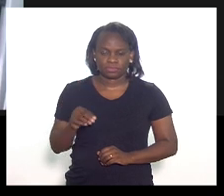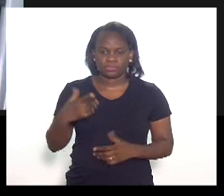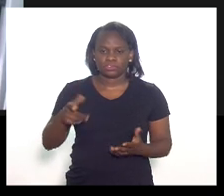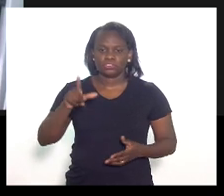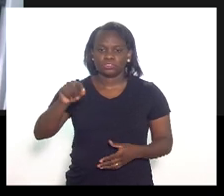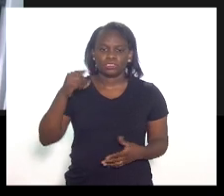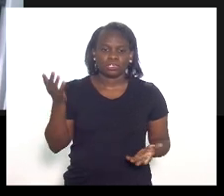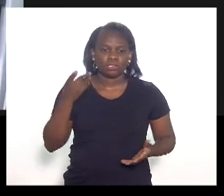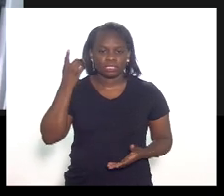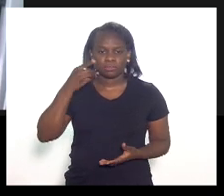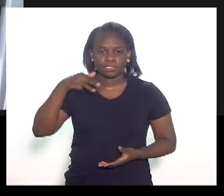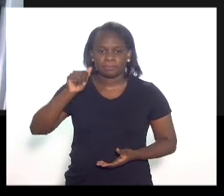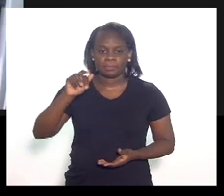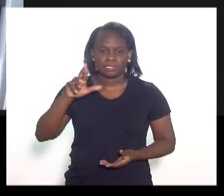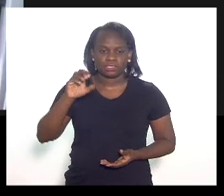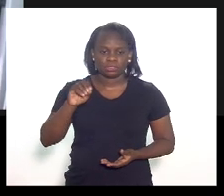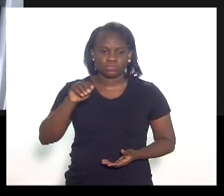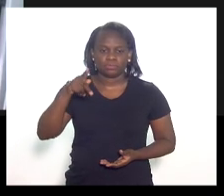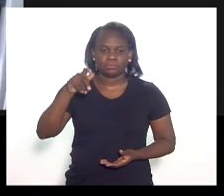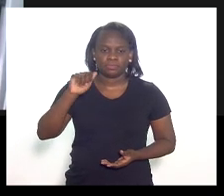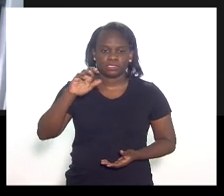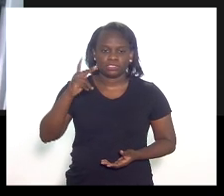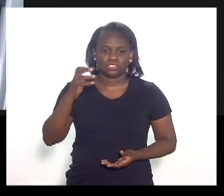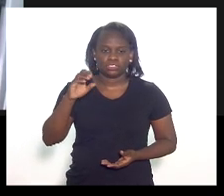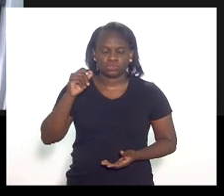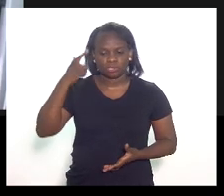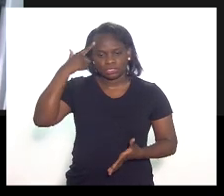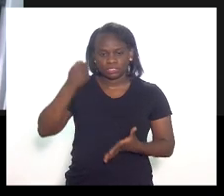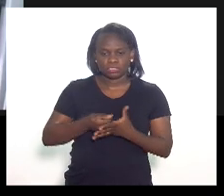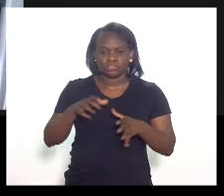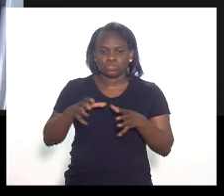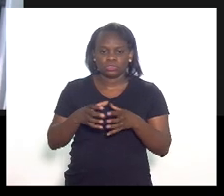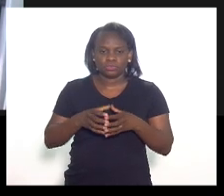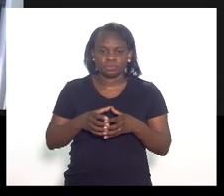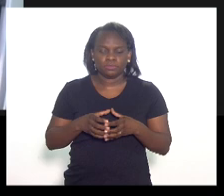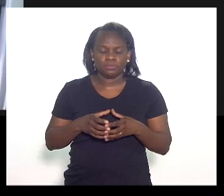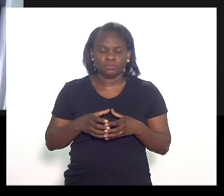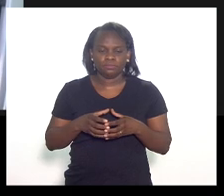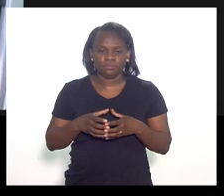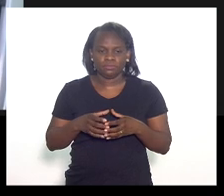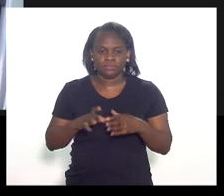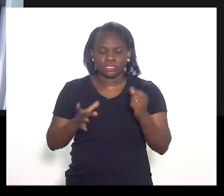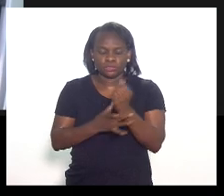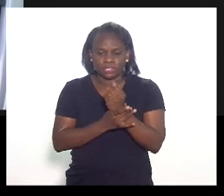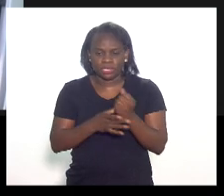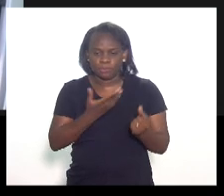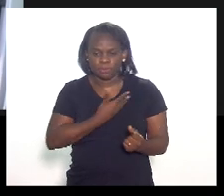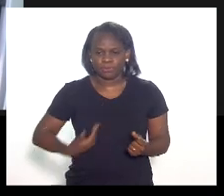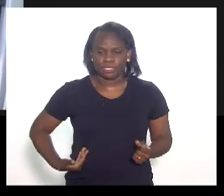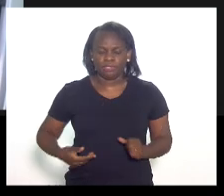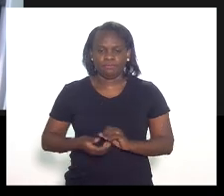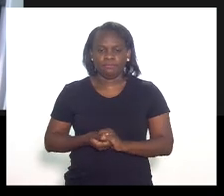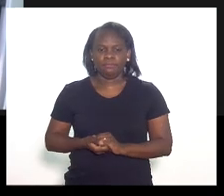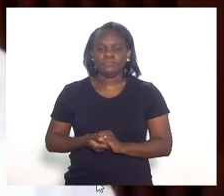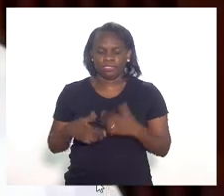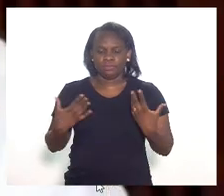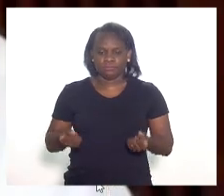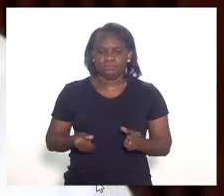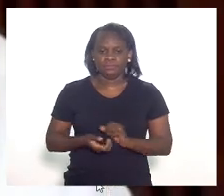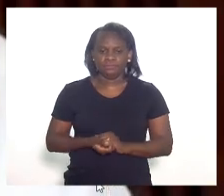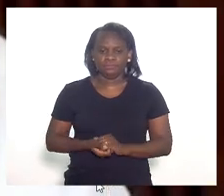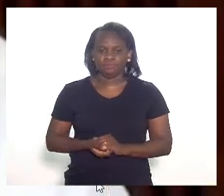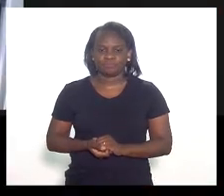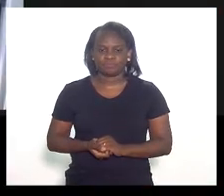deputado Márcio Pacheco para oferecer o parecer pela Comissão de Segurança Pública. Favorável, presidente.